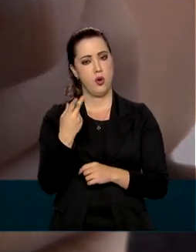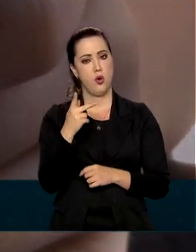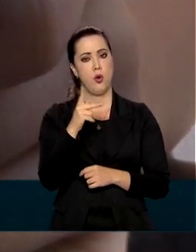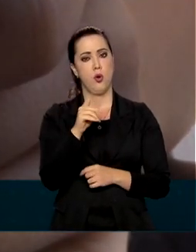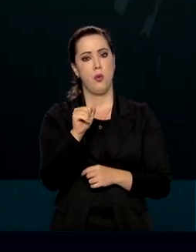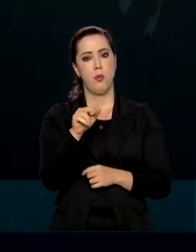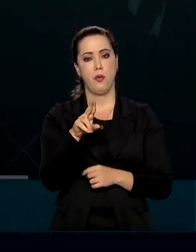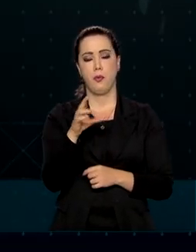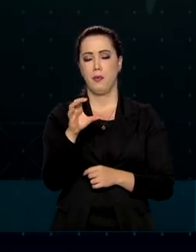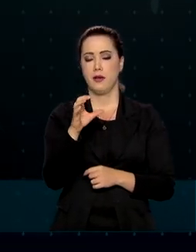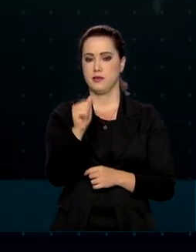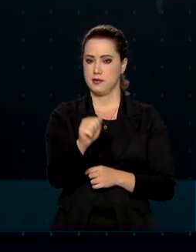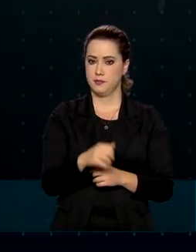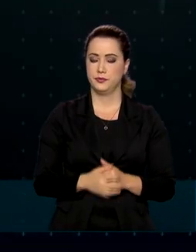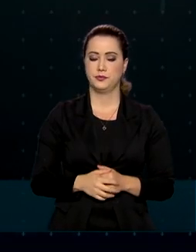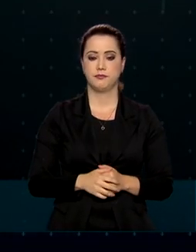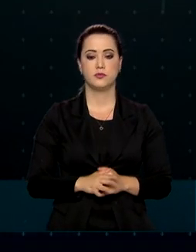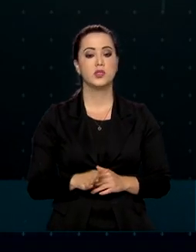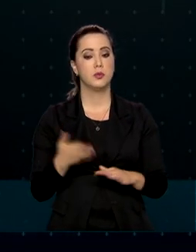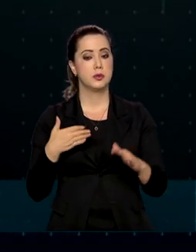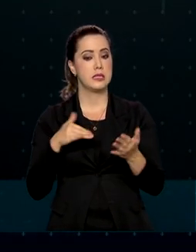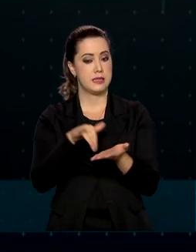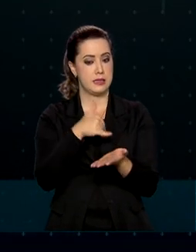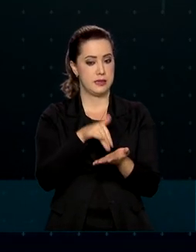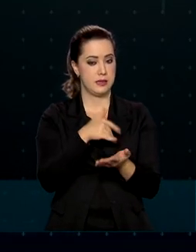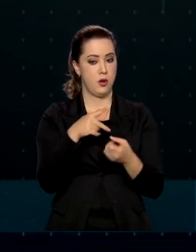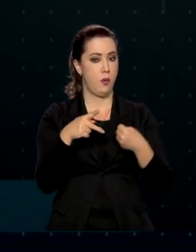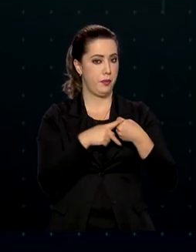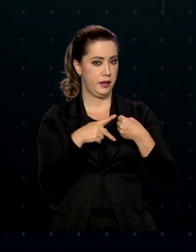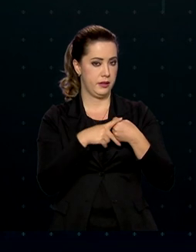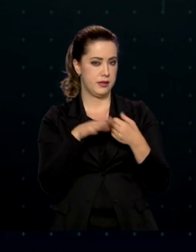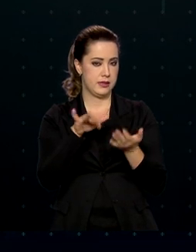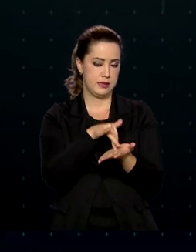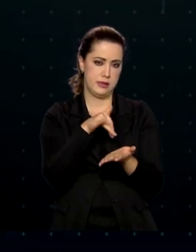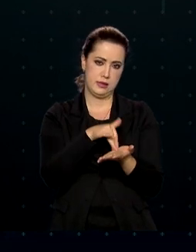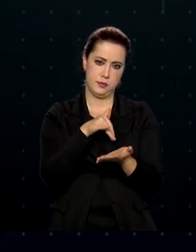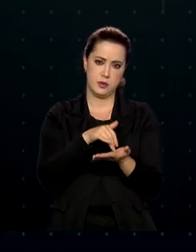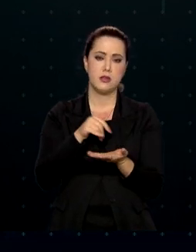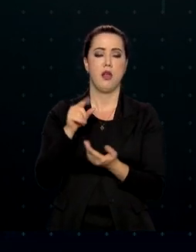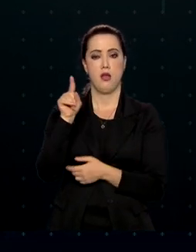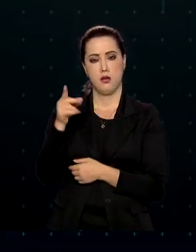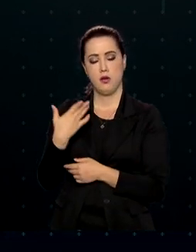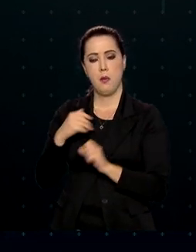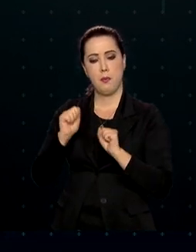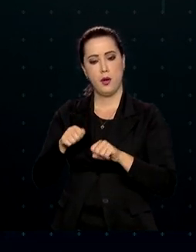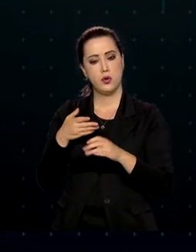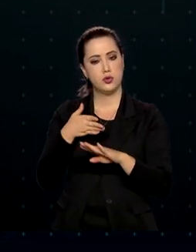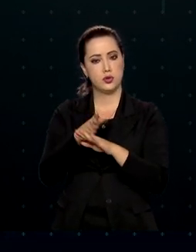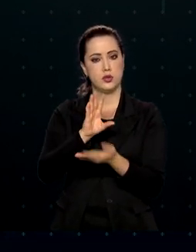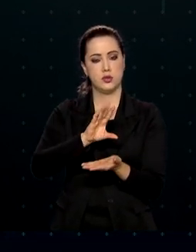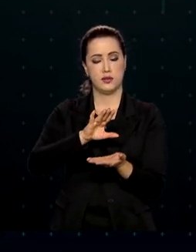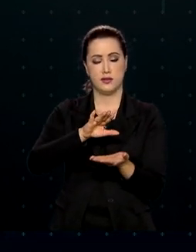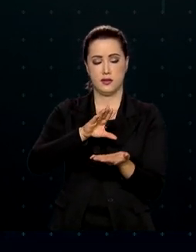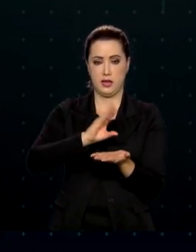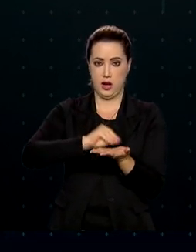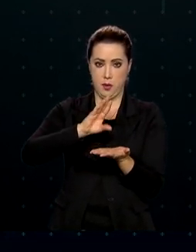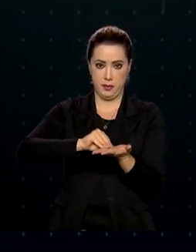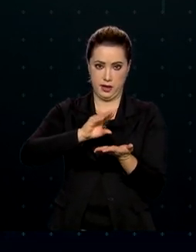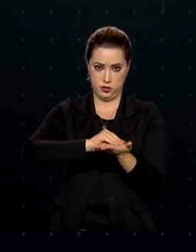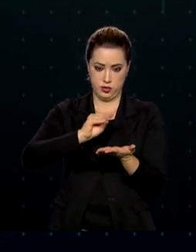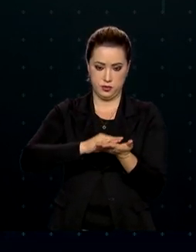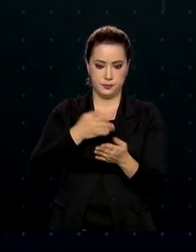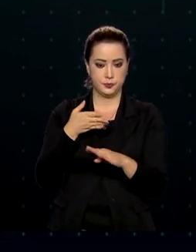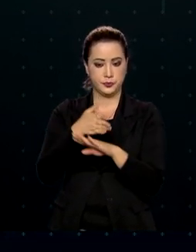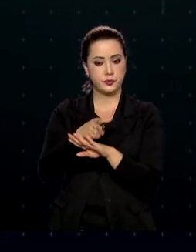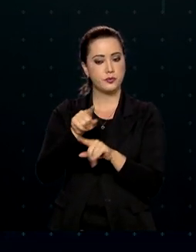aproximação. Para aderir ao PIX é simples. O cadastro da chave pode ser feito pelo aplicativo do seu banco. Ao acessar o